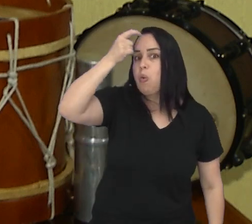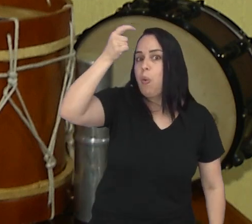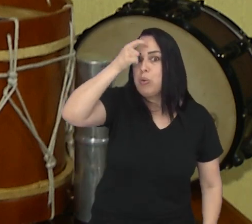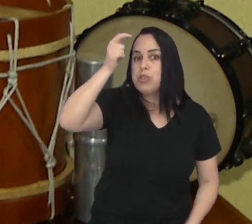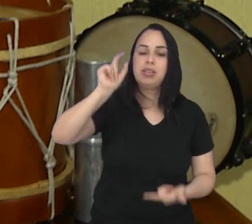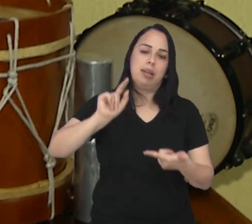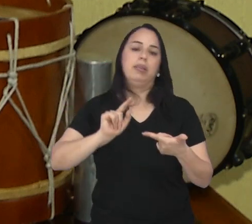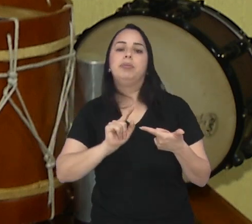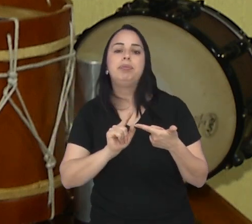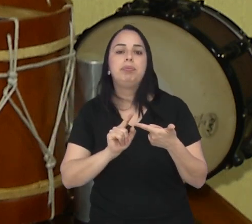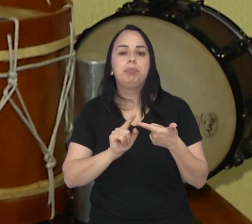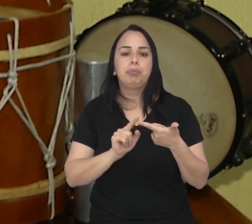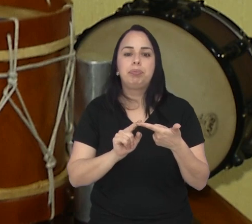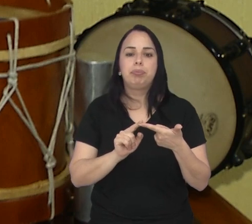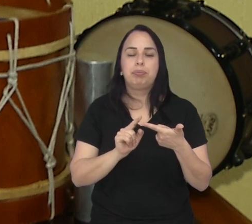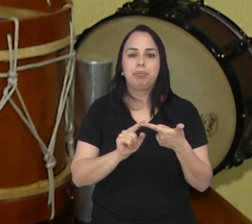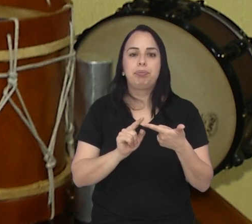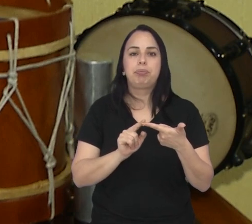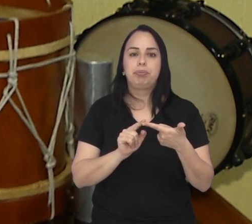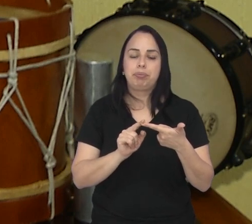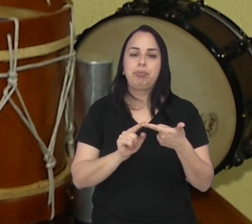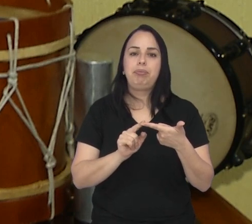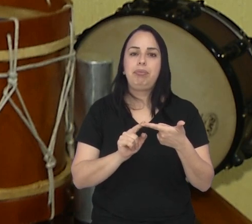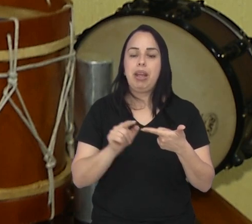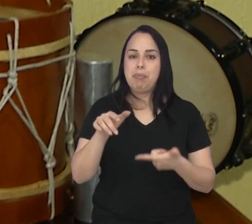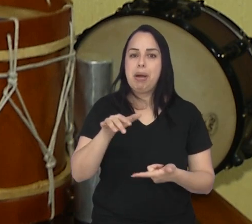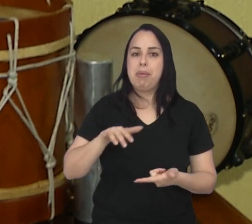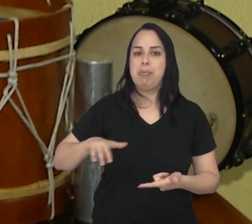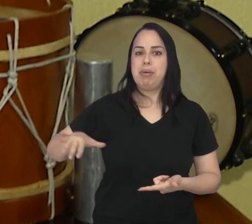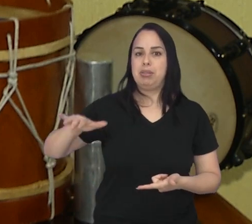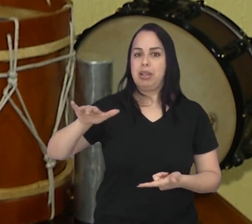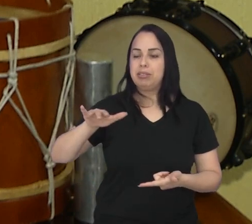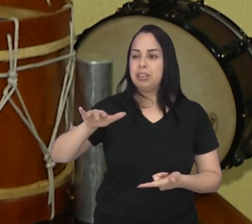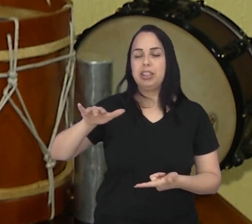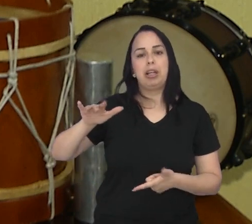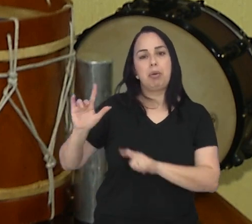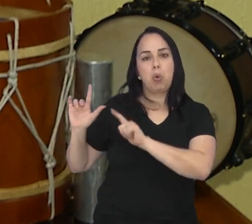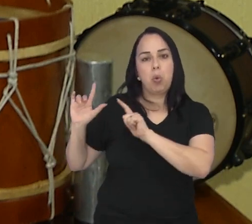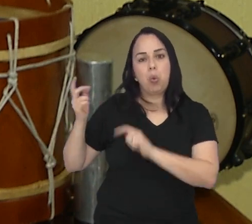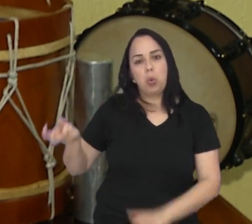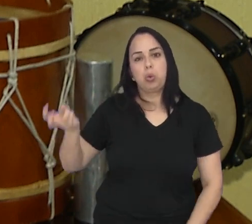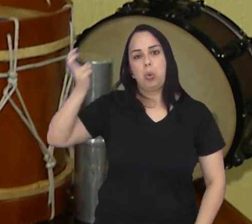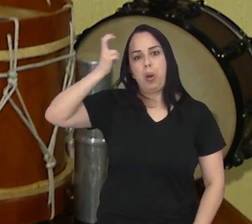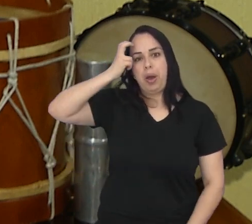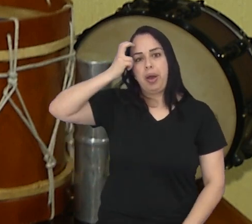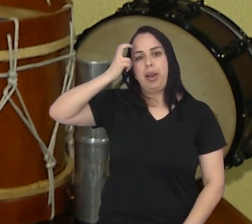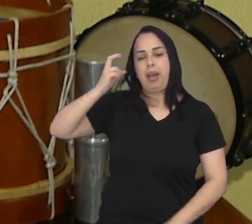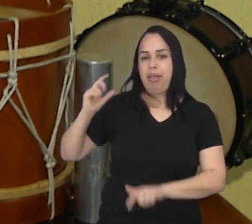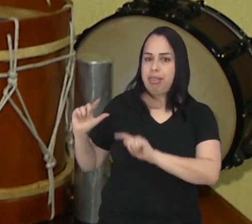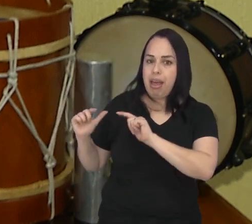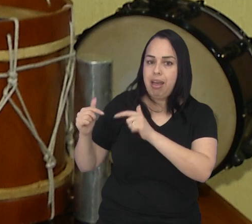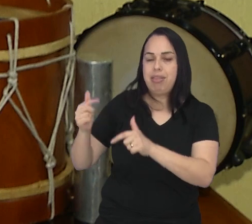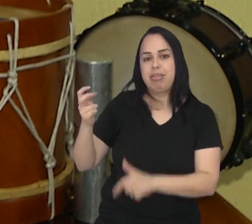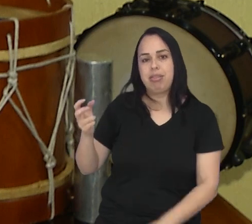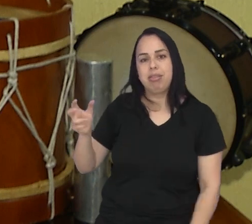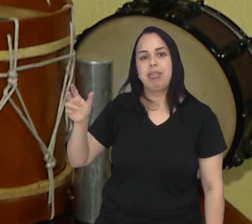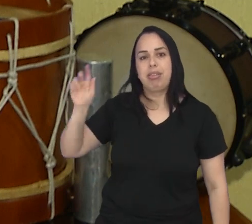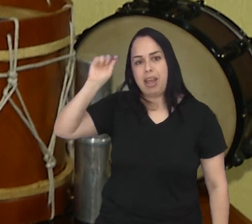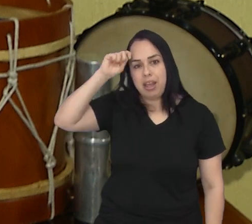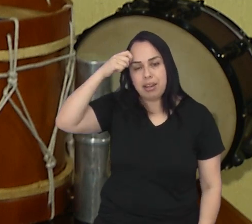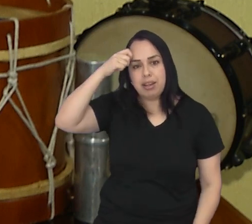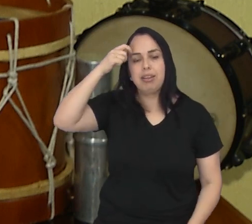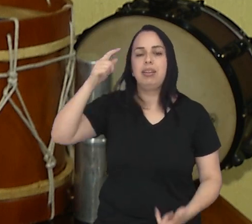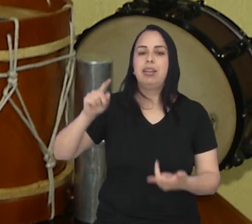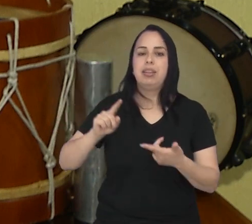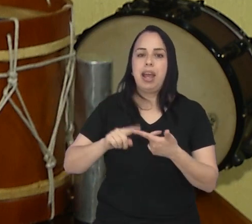conscientização, é uma coisa negra que a gente está consumindo que gera uma renda. Eu tenho meus